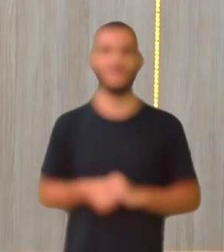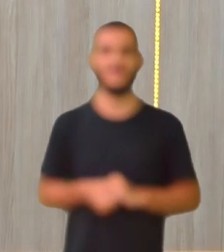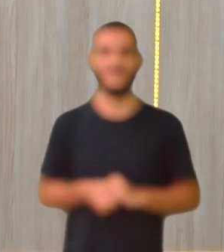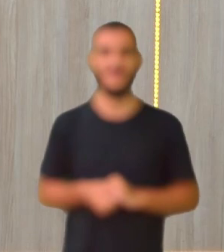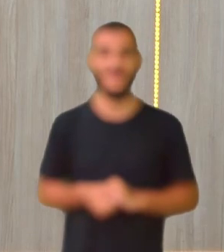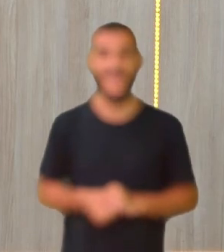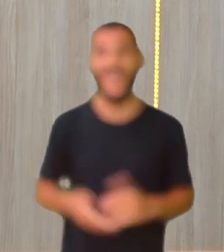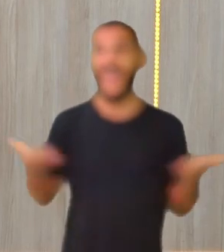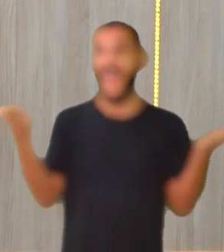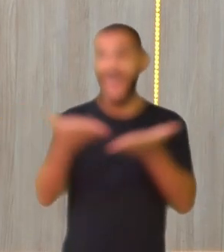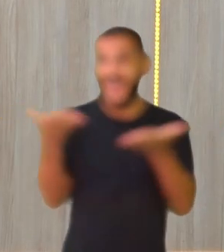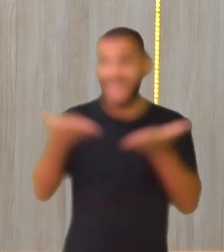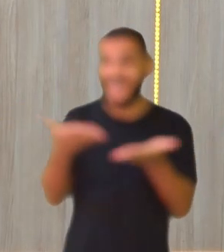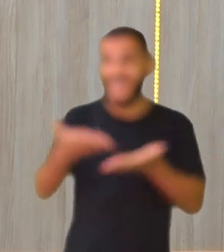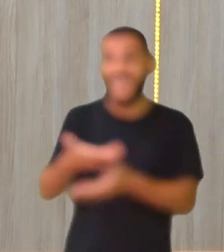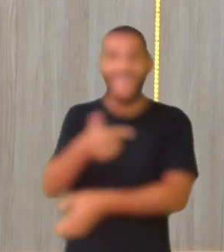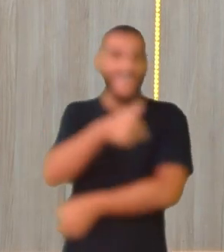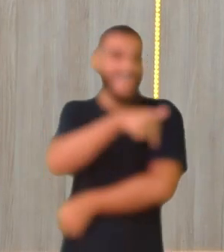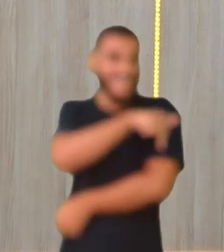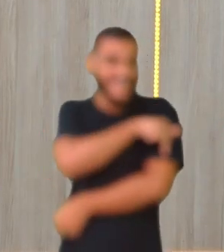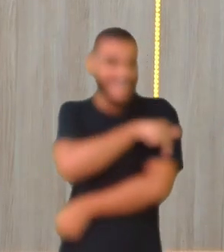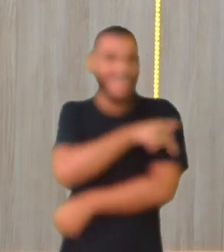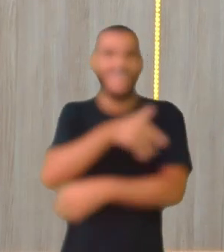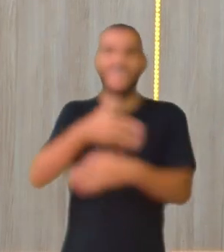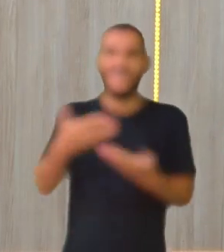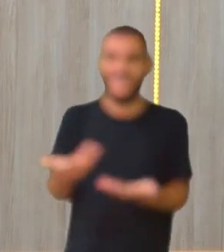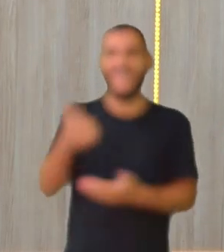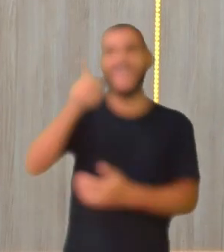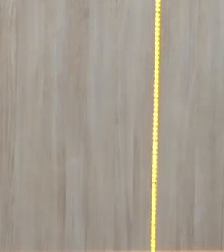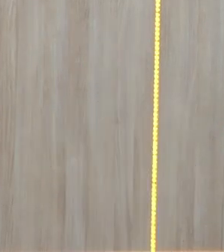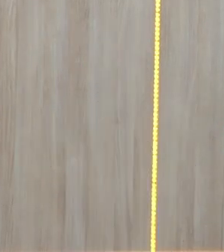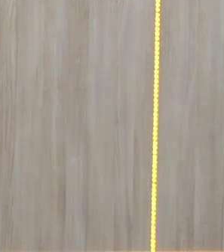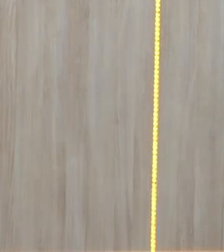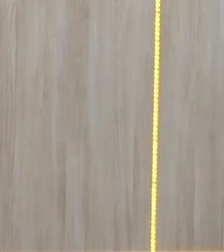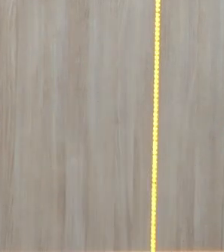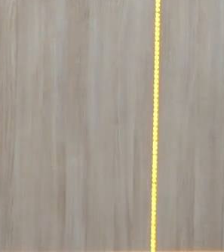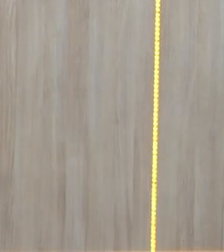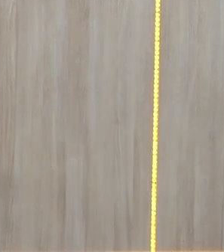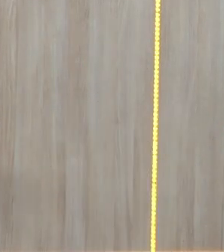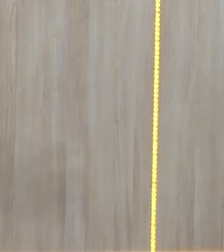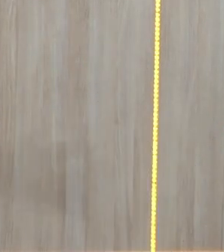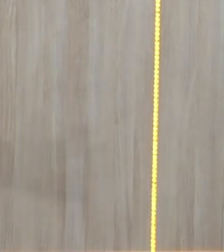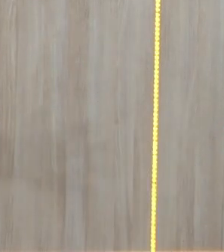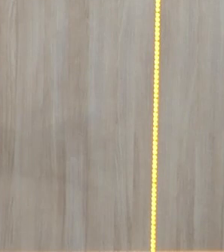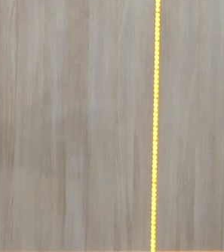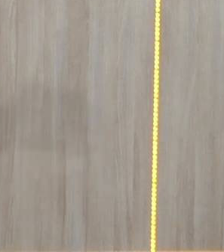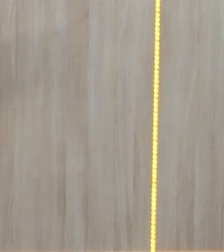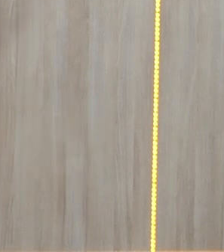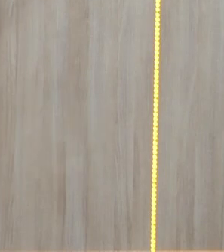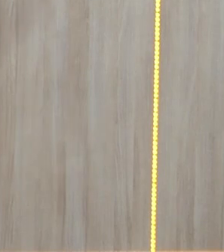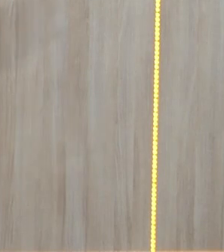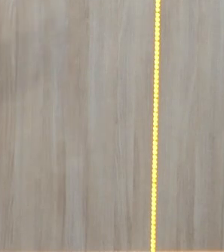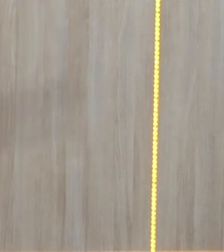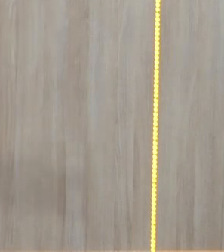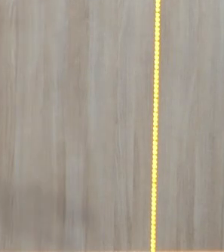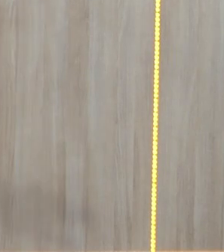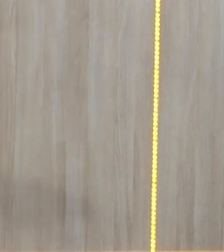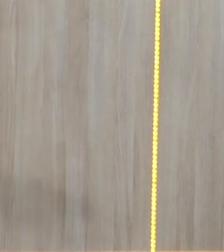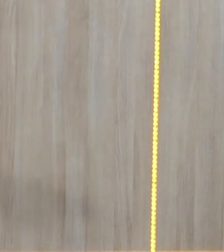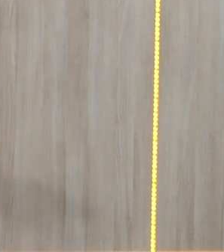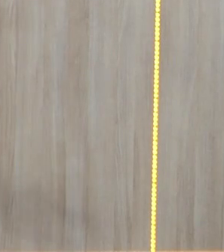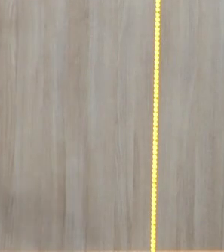Chegando aqui agora, sétimo ano, agora é a aula de geografia. Tereza, estive